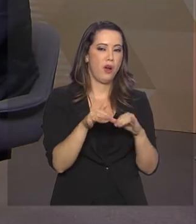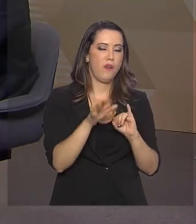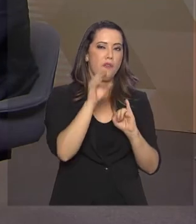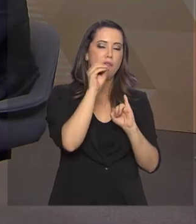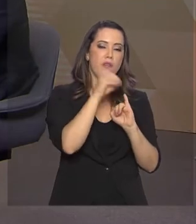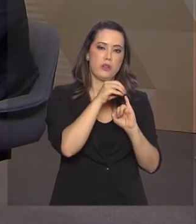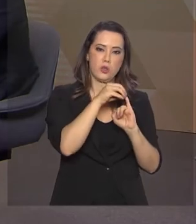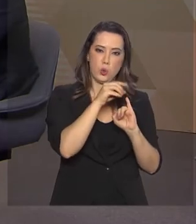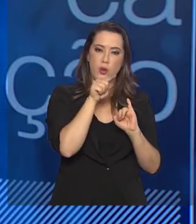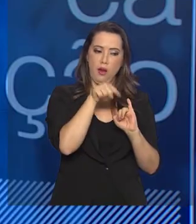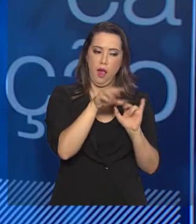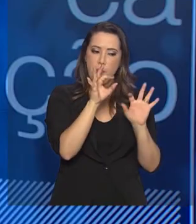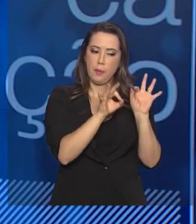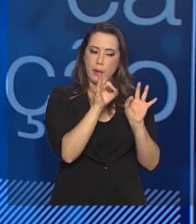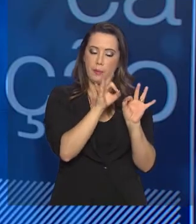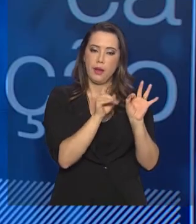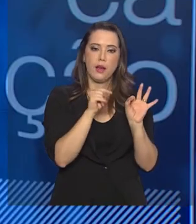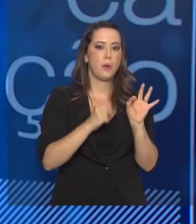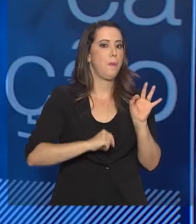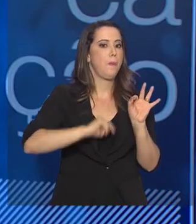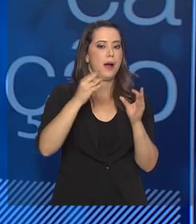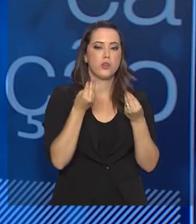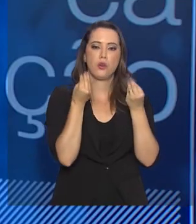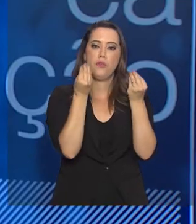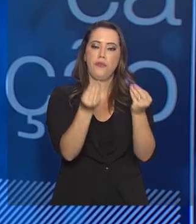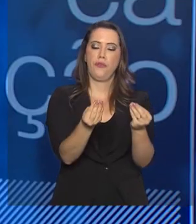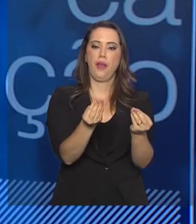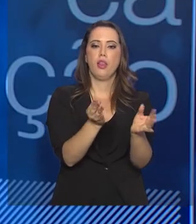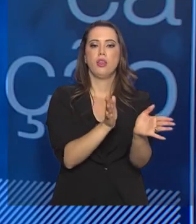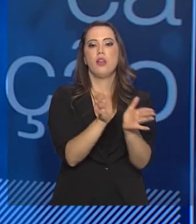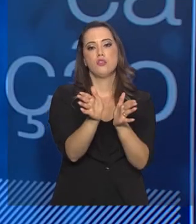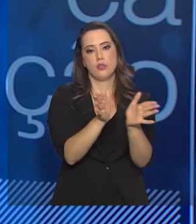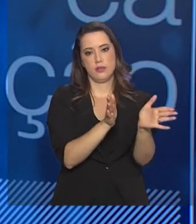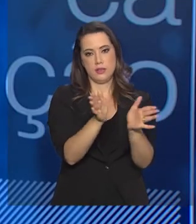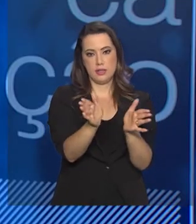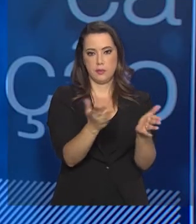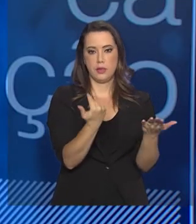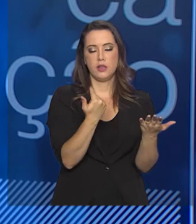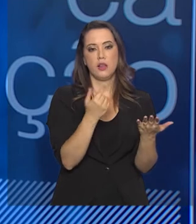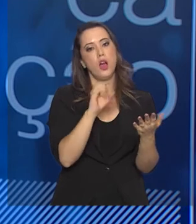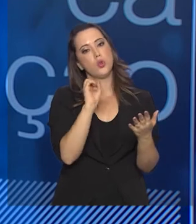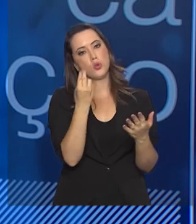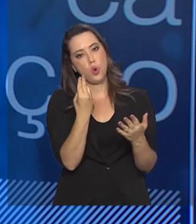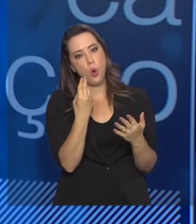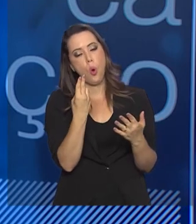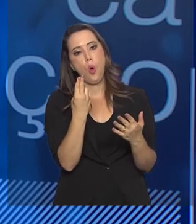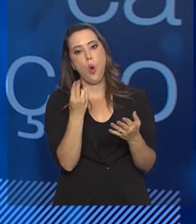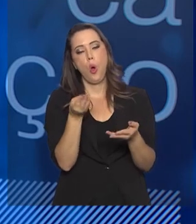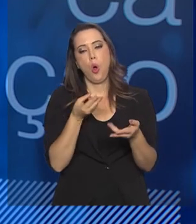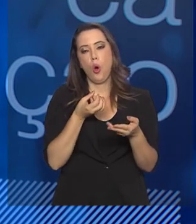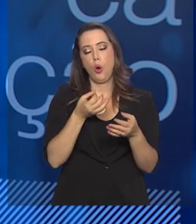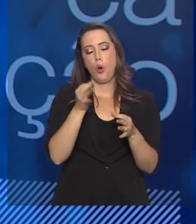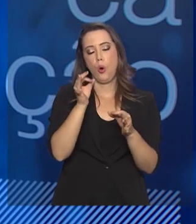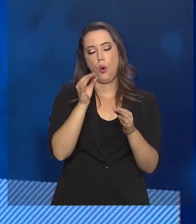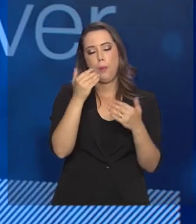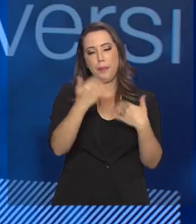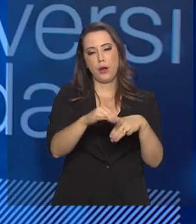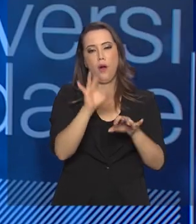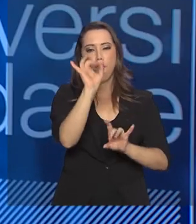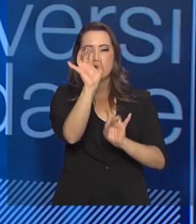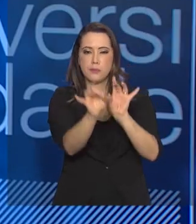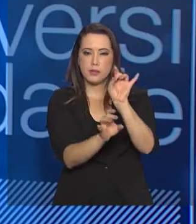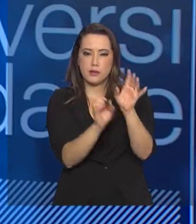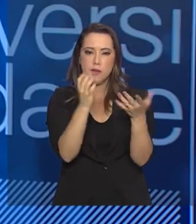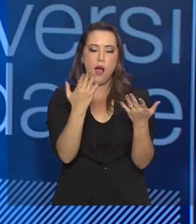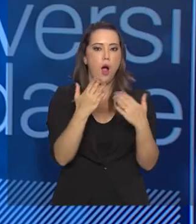recursos de acessibilidade, atendimento especial ou especializado. Então, já de vários